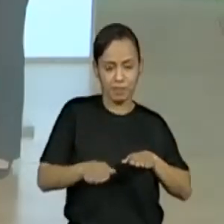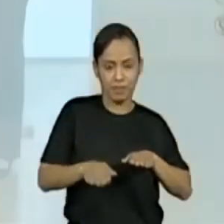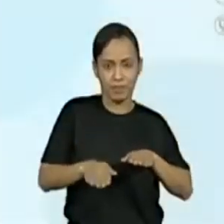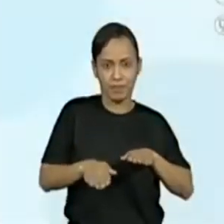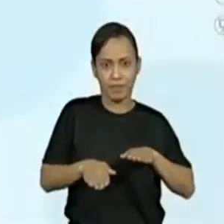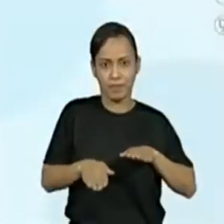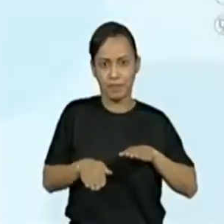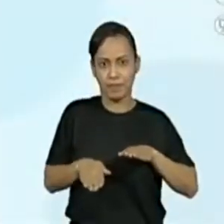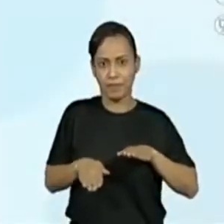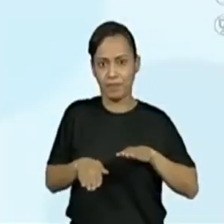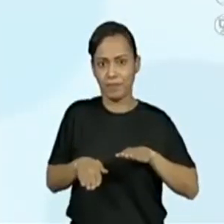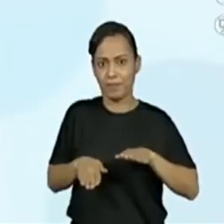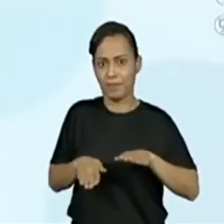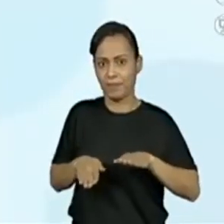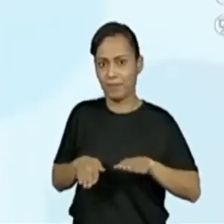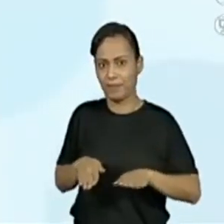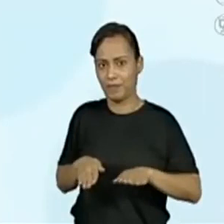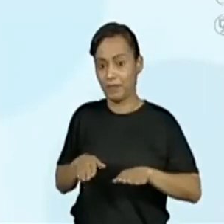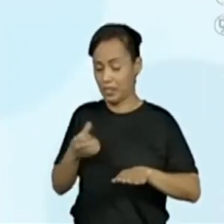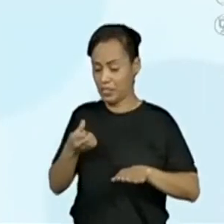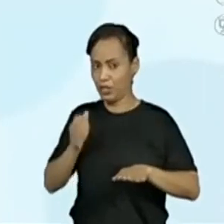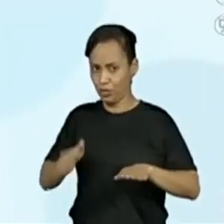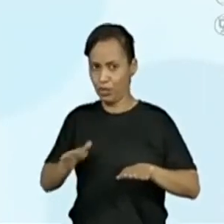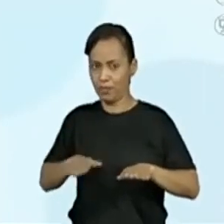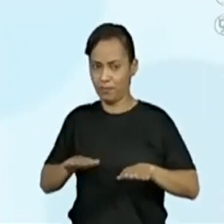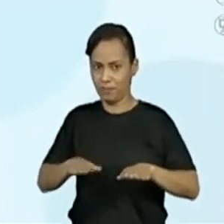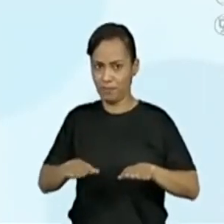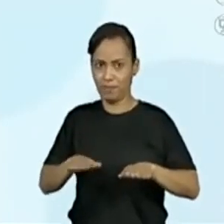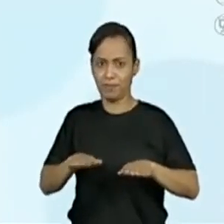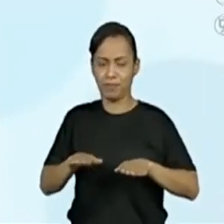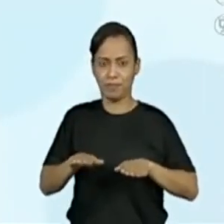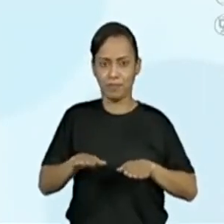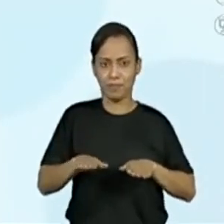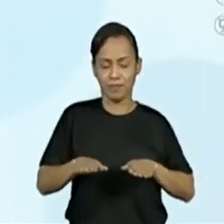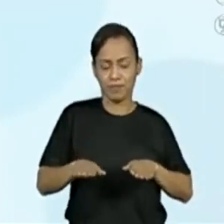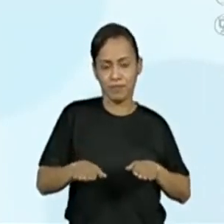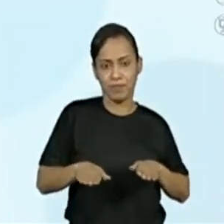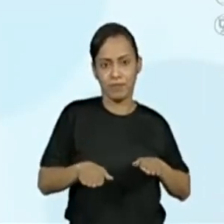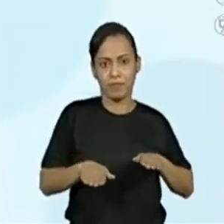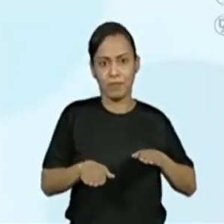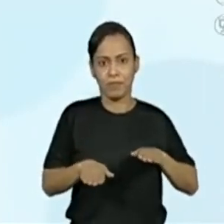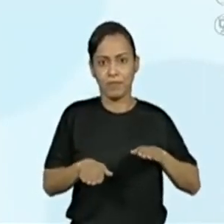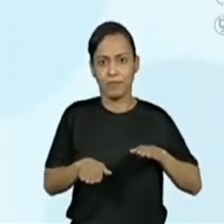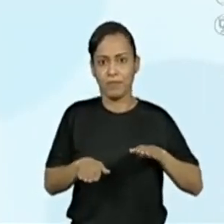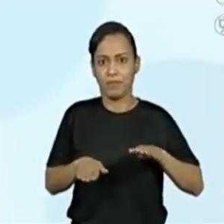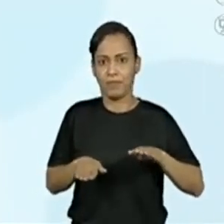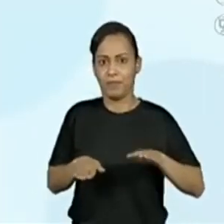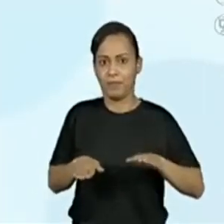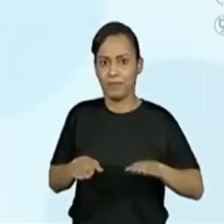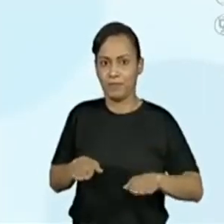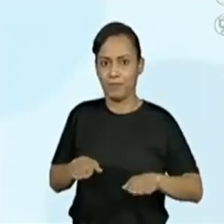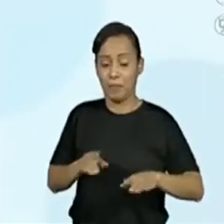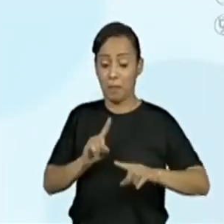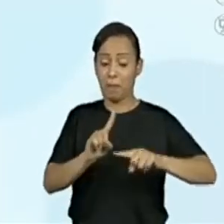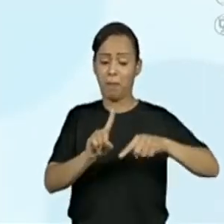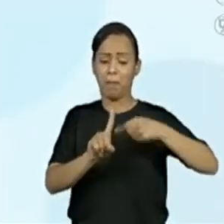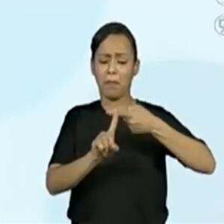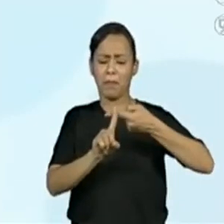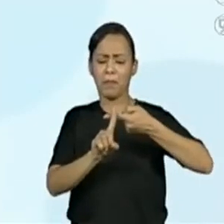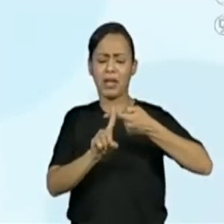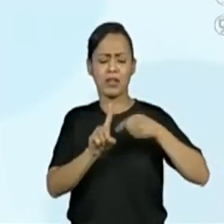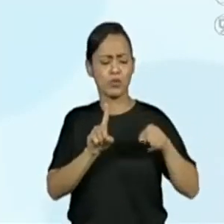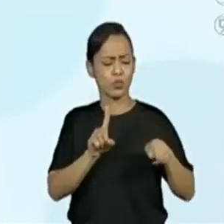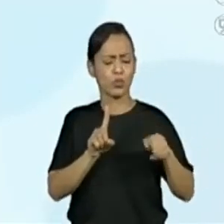Vamos lá. Temos o número 6. Então, vamos partir do número 6. Adicionando 1, não é, Progenor?